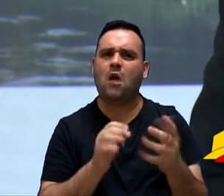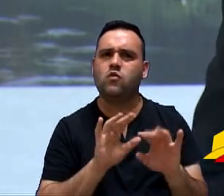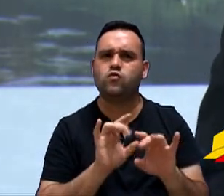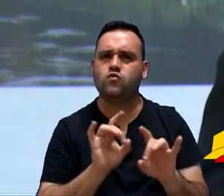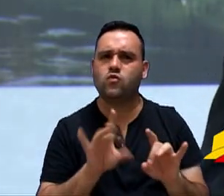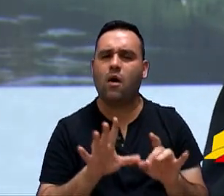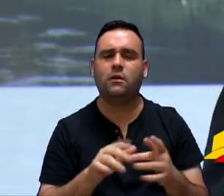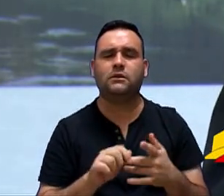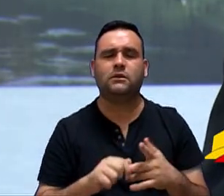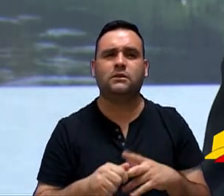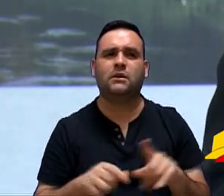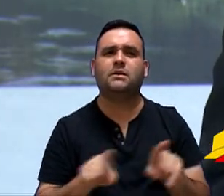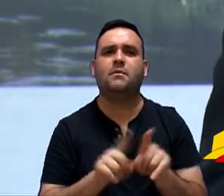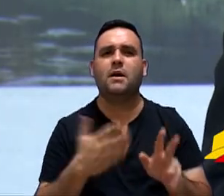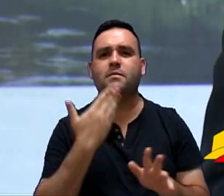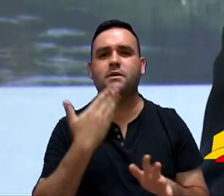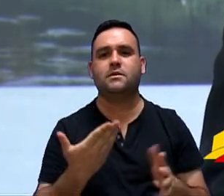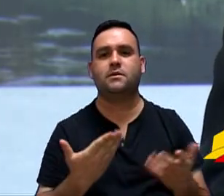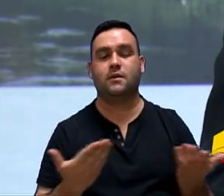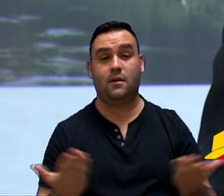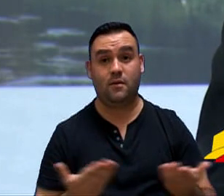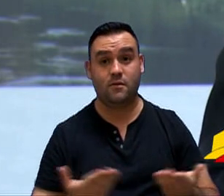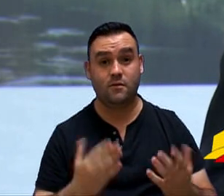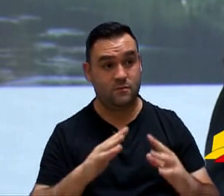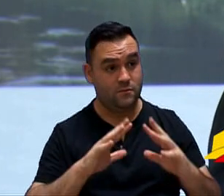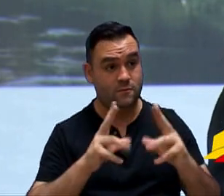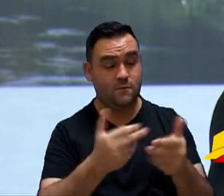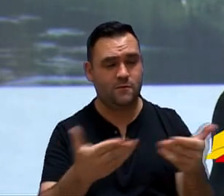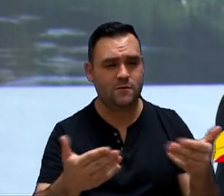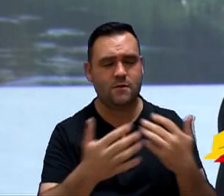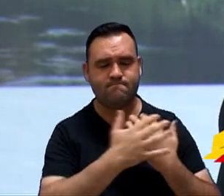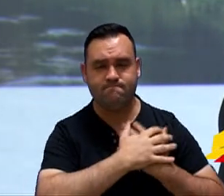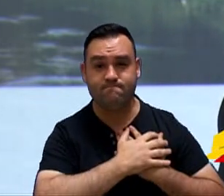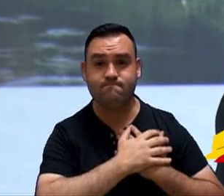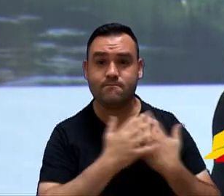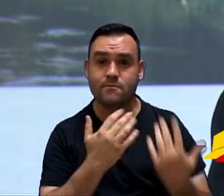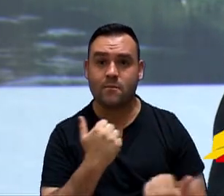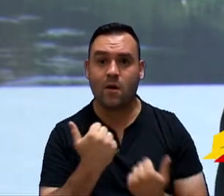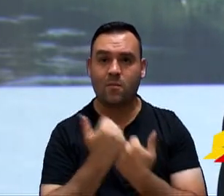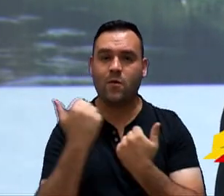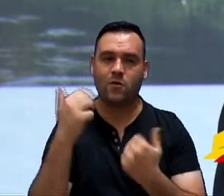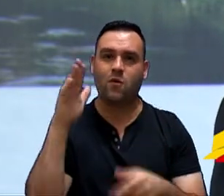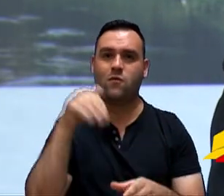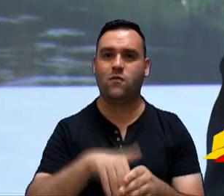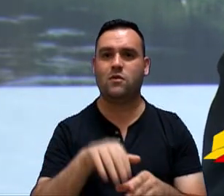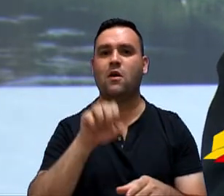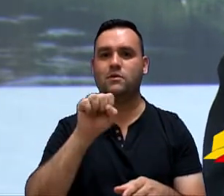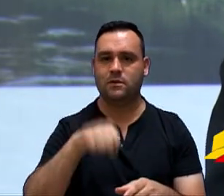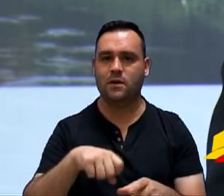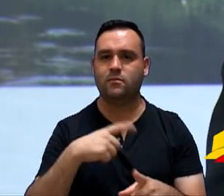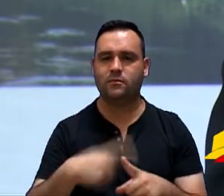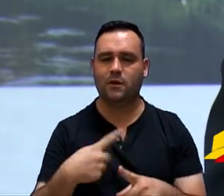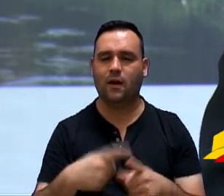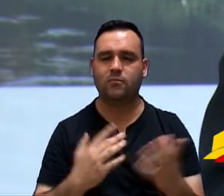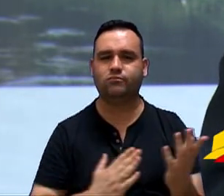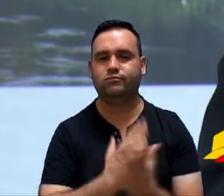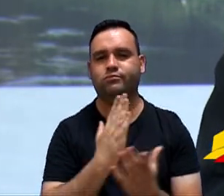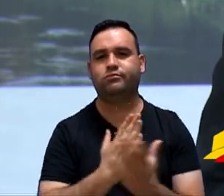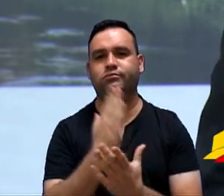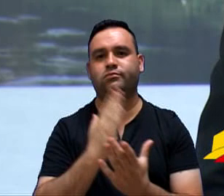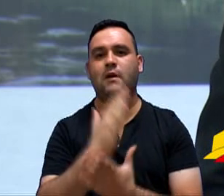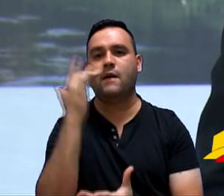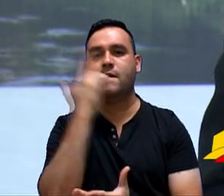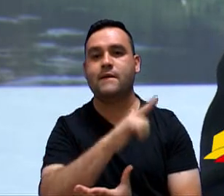isso. E eu solicito o apoio e carinho dos senhores vereadores e vereadoras para que possamos votar